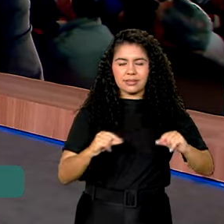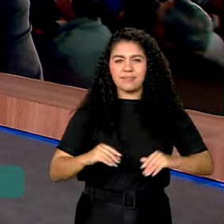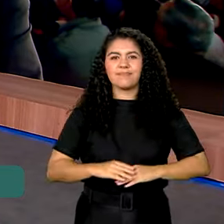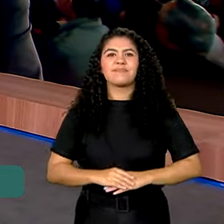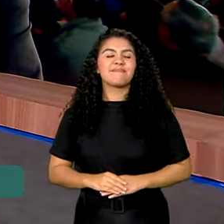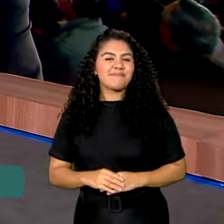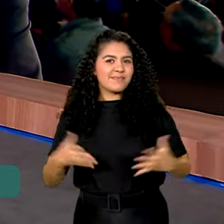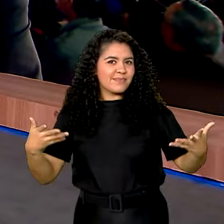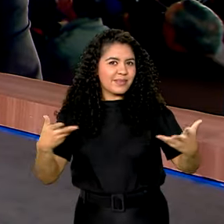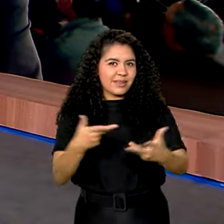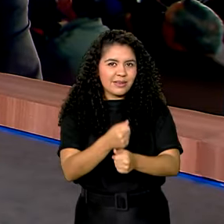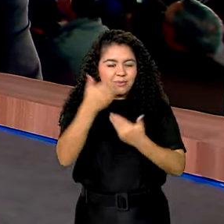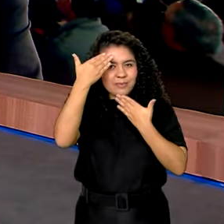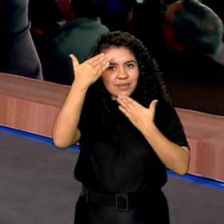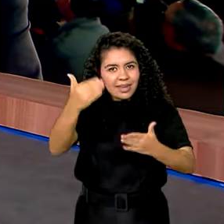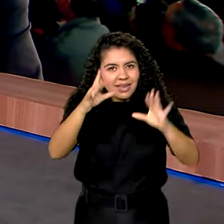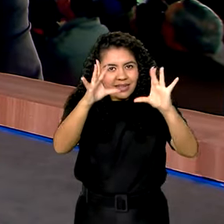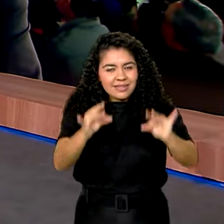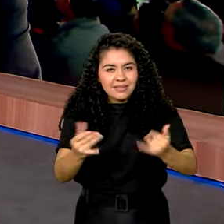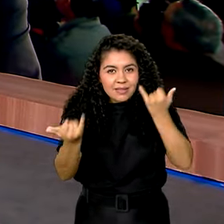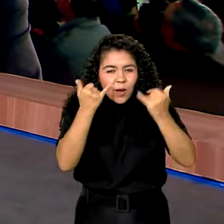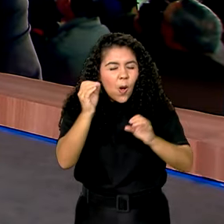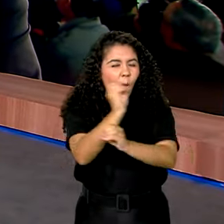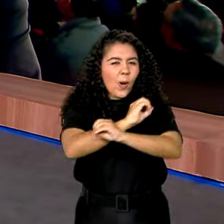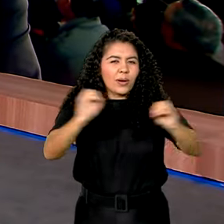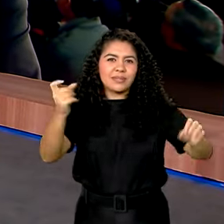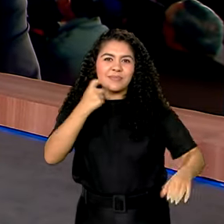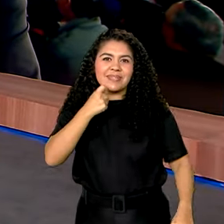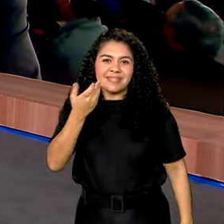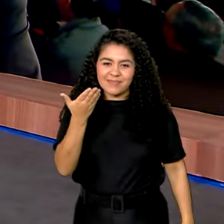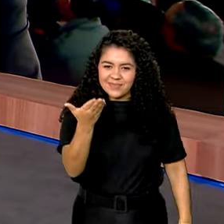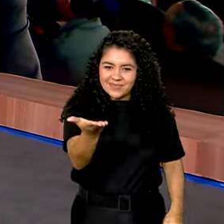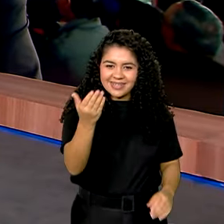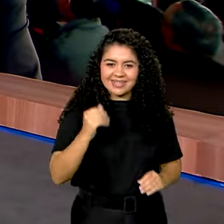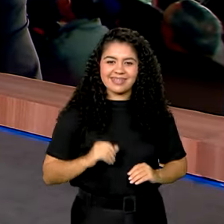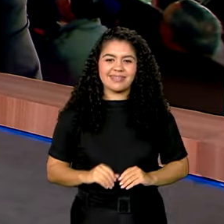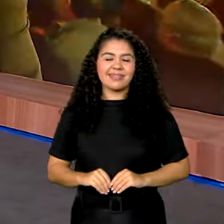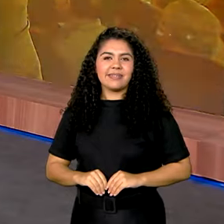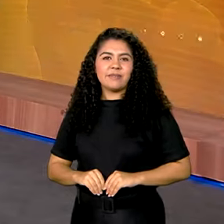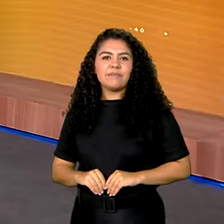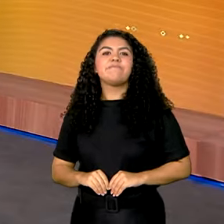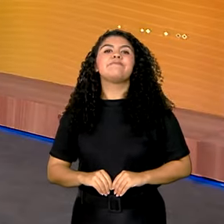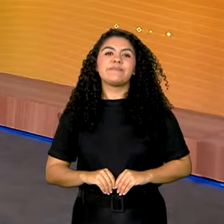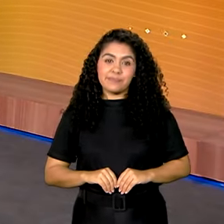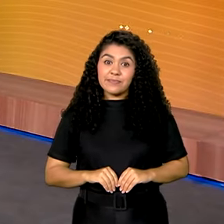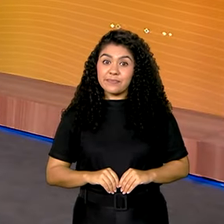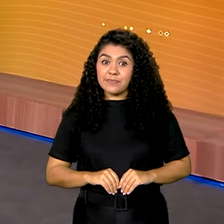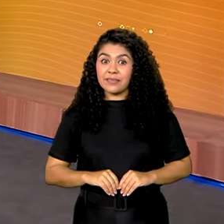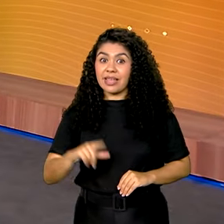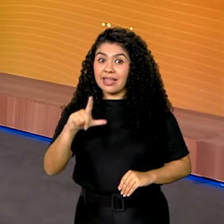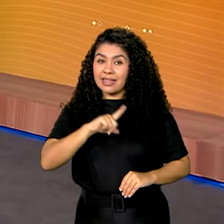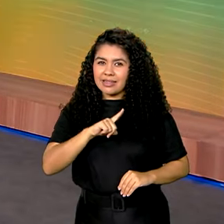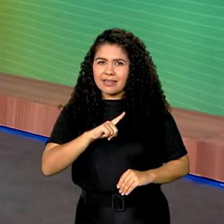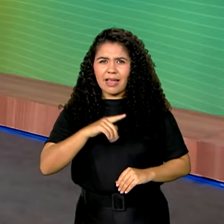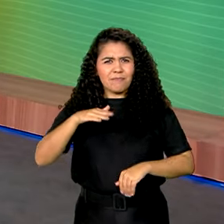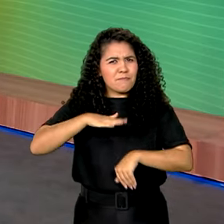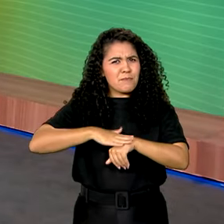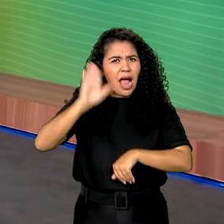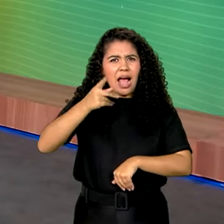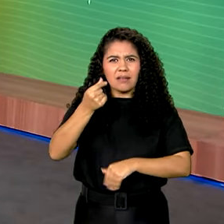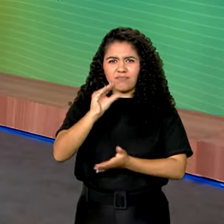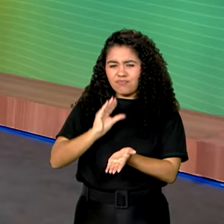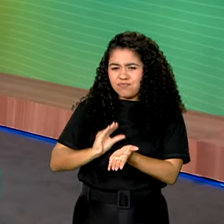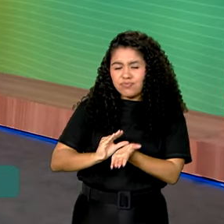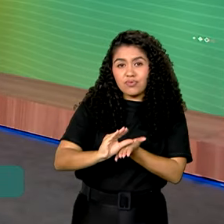Maravilha, Dimas. Obrigada. Boa sexta-feira para você. Bom trabalho aí. E tem muito mais investimentos do